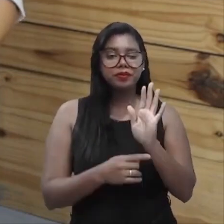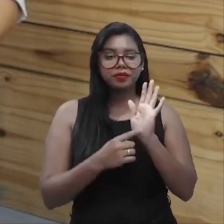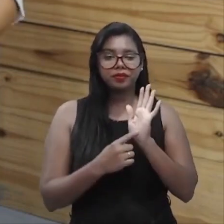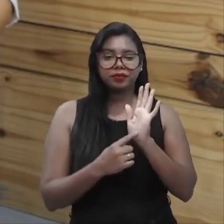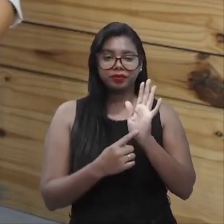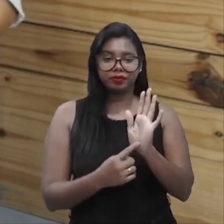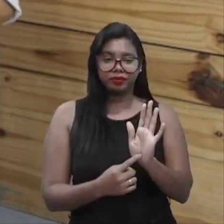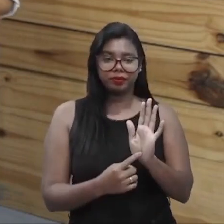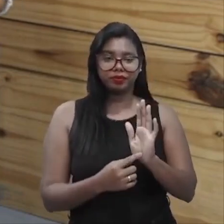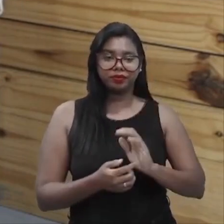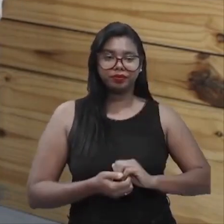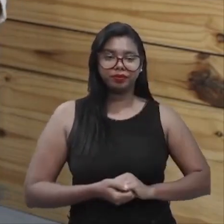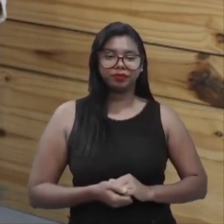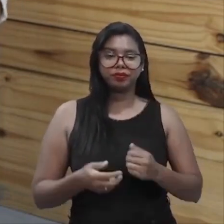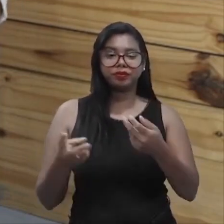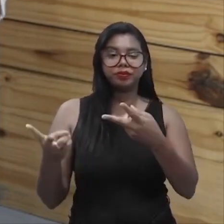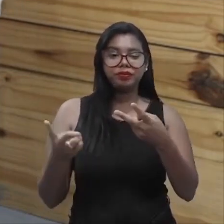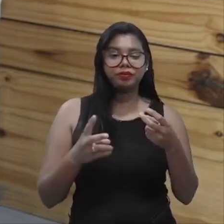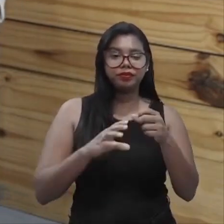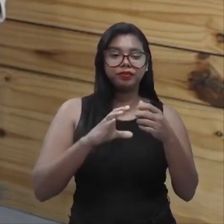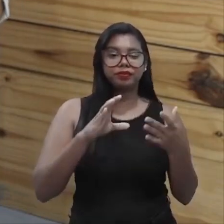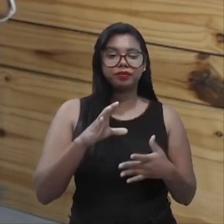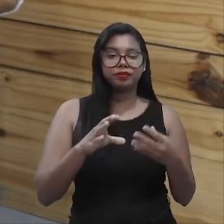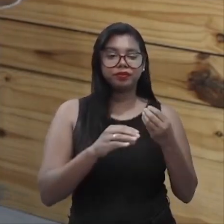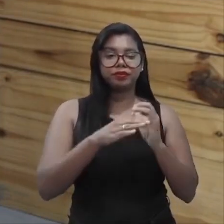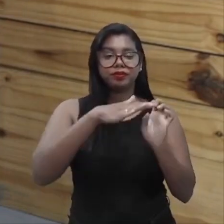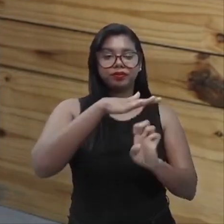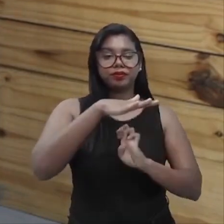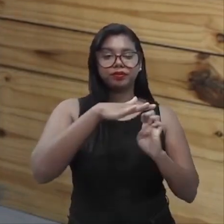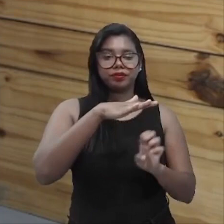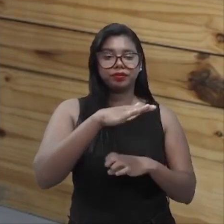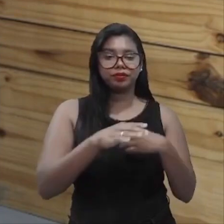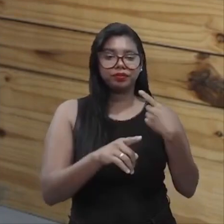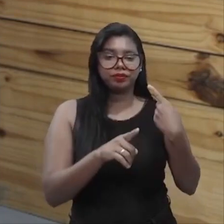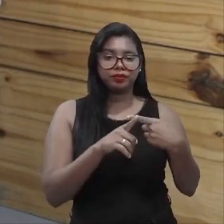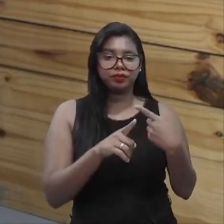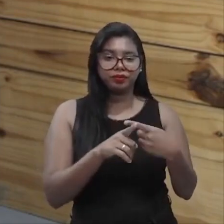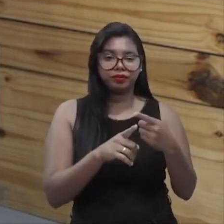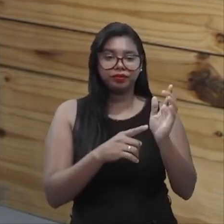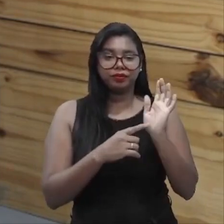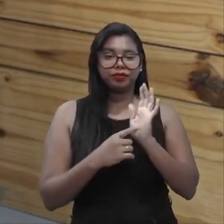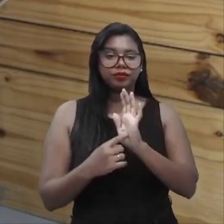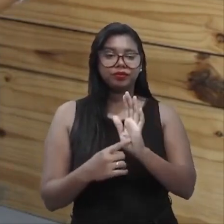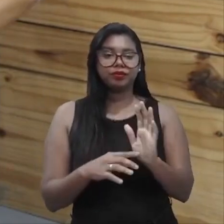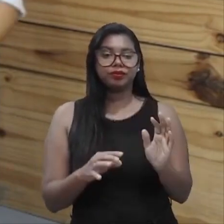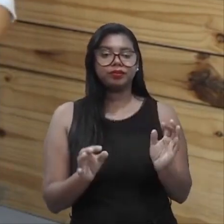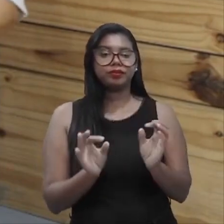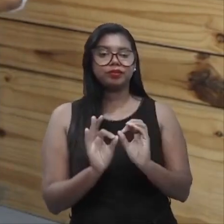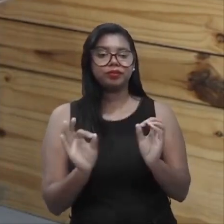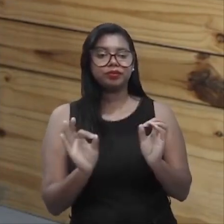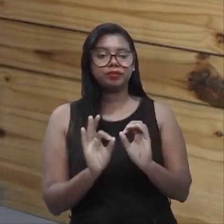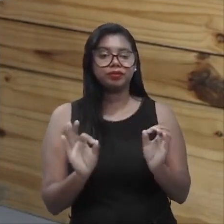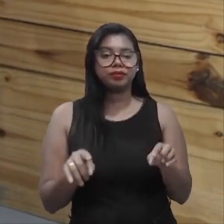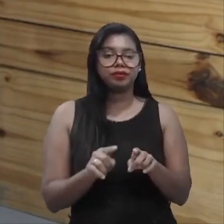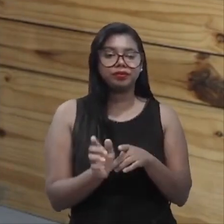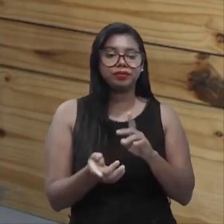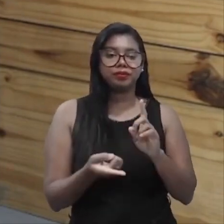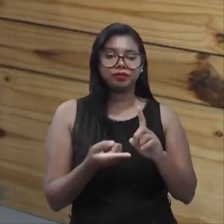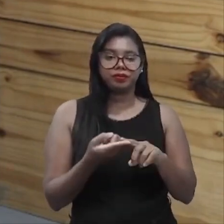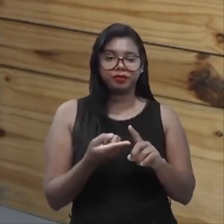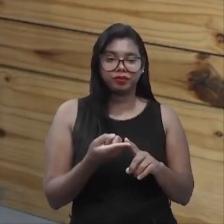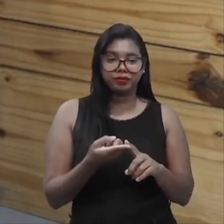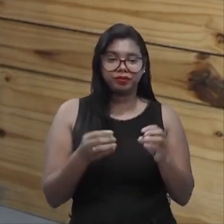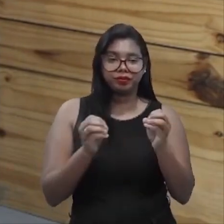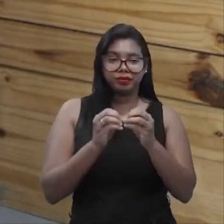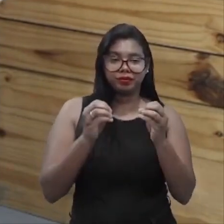um aspecto negativo a uma empresa, porque ela está instalada ali simplesmente como sendo uma empresa que